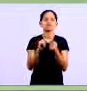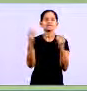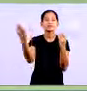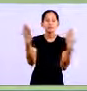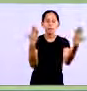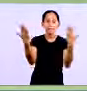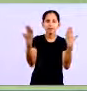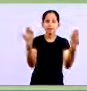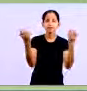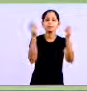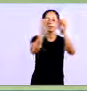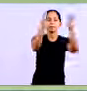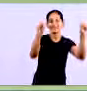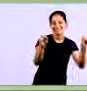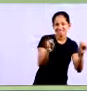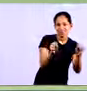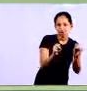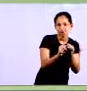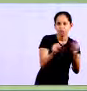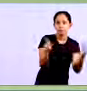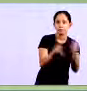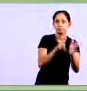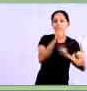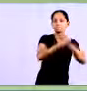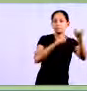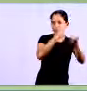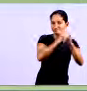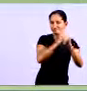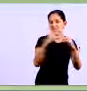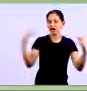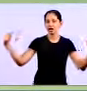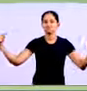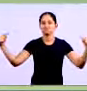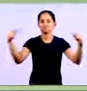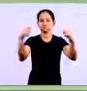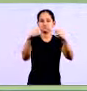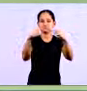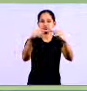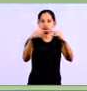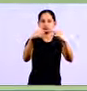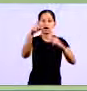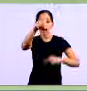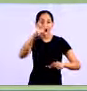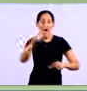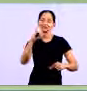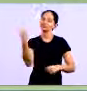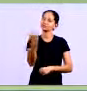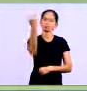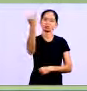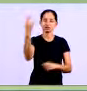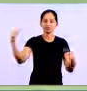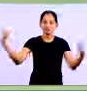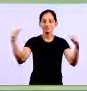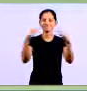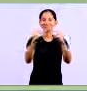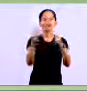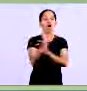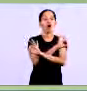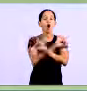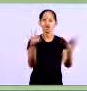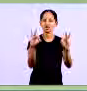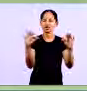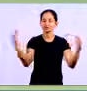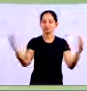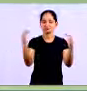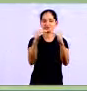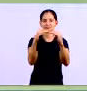Isso é um santo remédio Né Para empresas que tem Grande movimentação Inclusive de cartão de crédito Também pode ser feita A conciliação Através